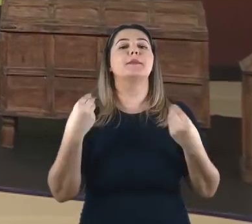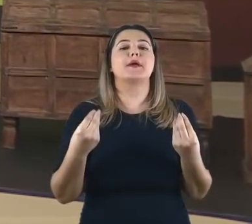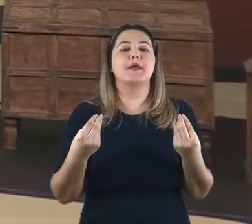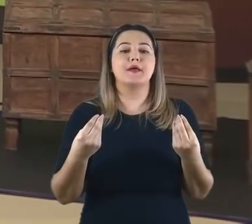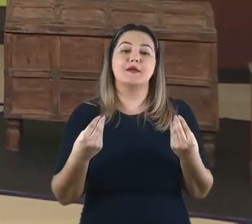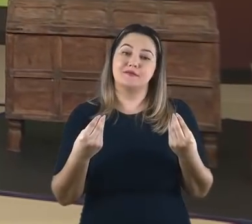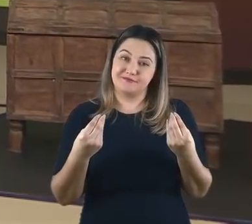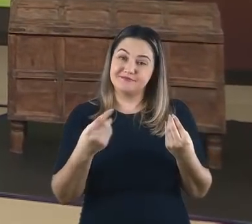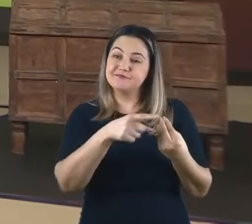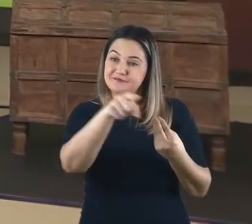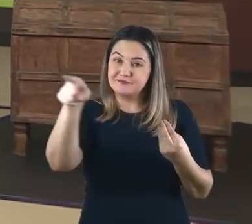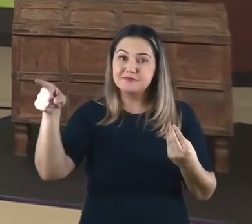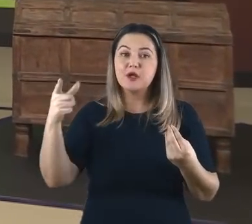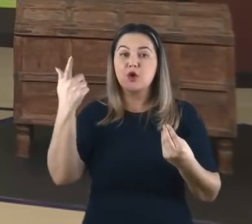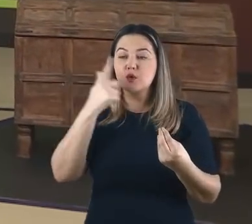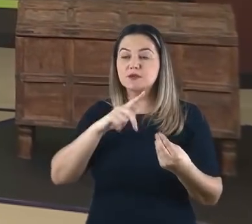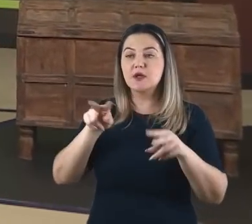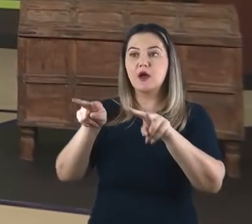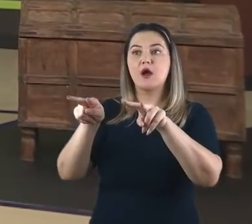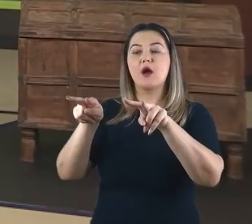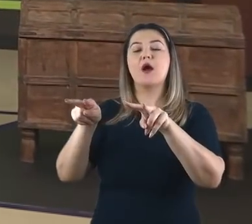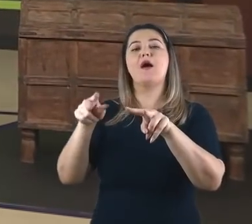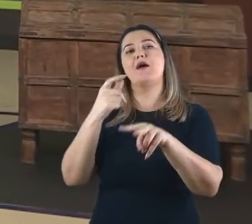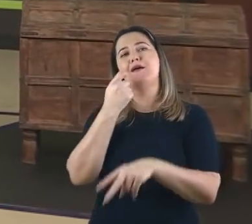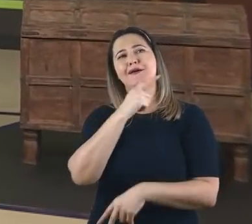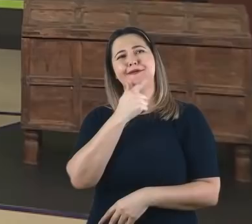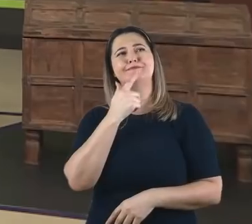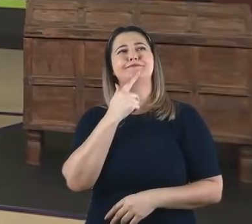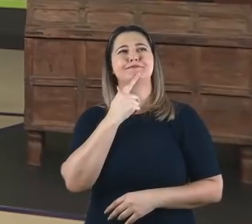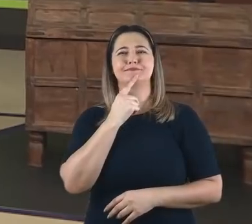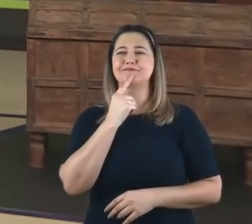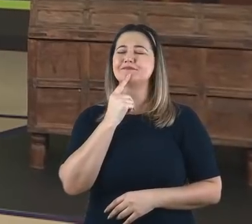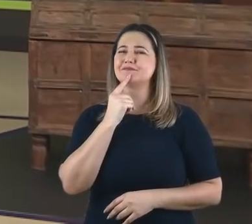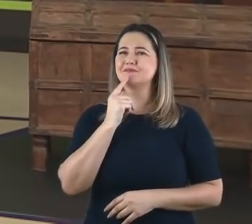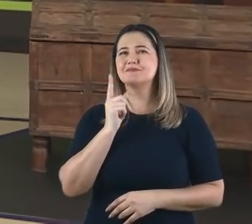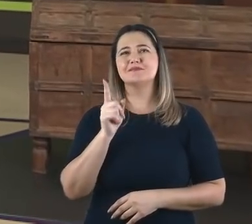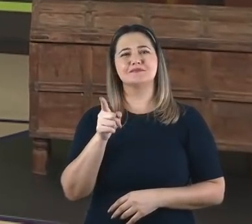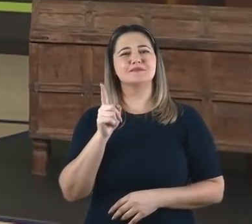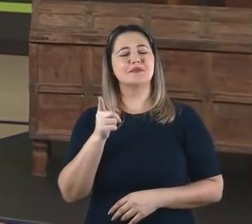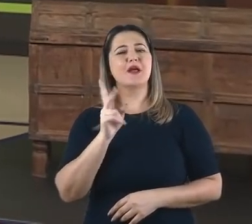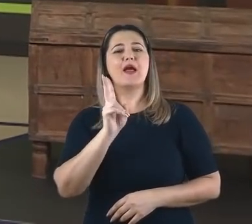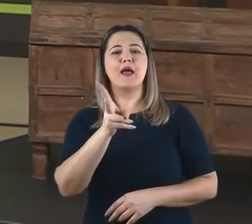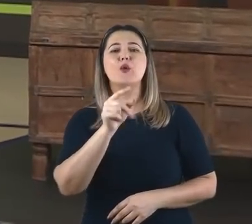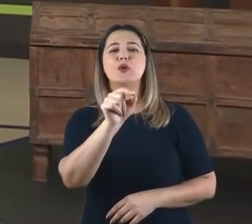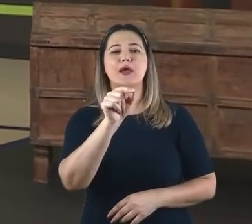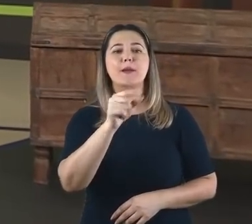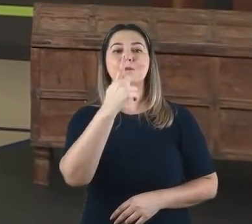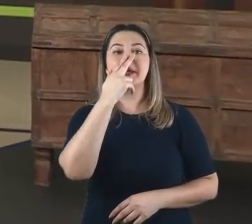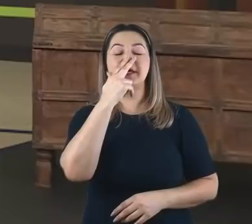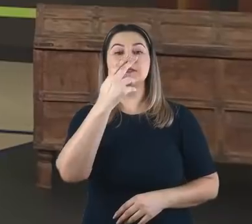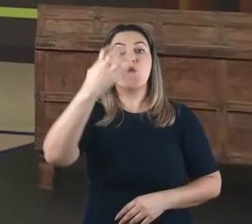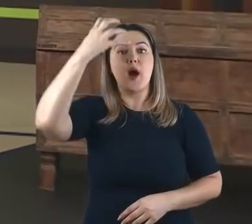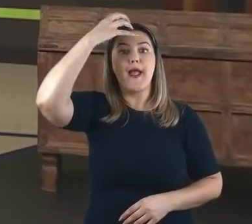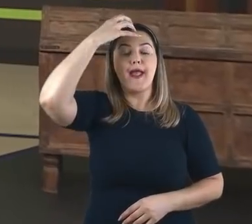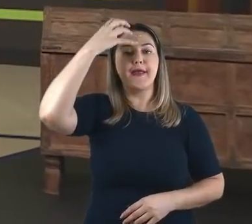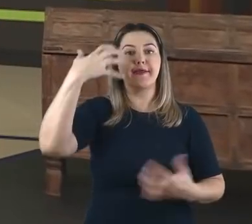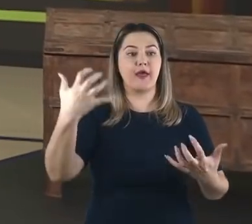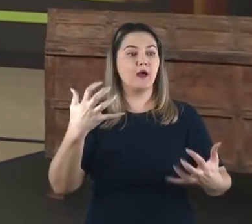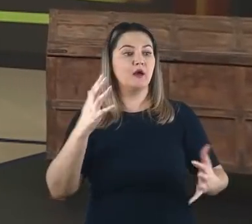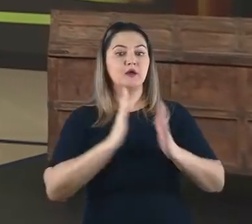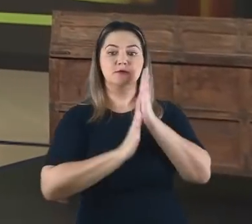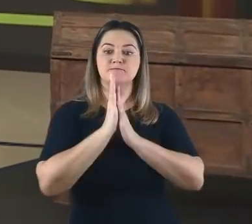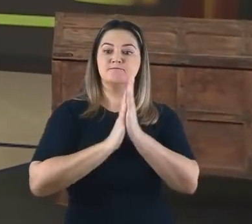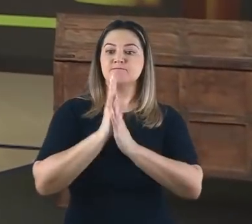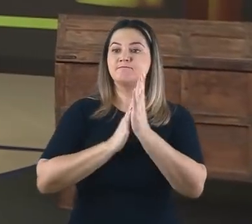dessa maneira, claro, para mostrar num tom bem-humorado uma lição de moral, o insistente desespero do rei e dos